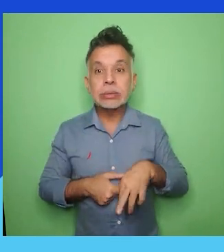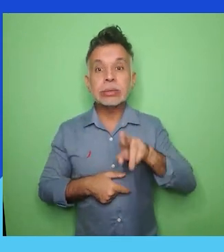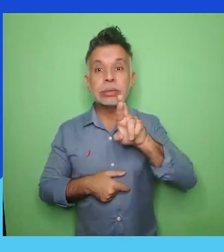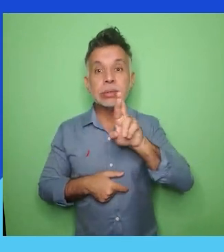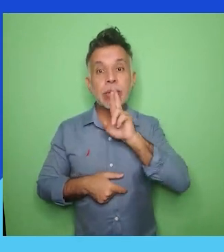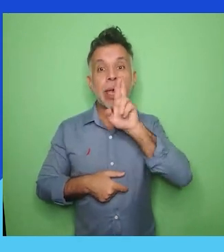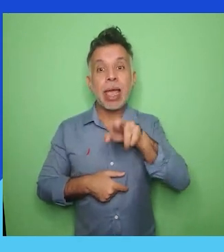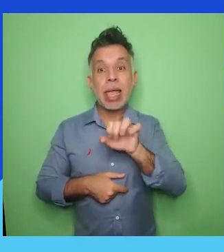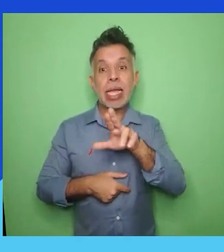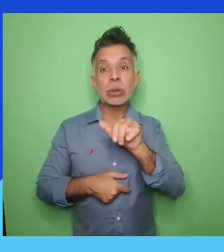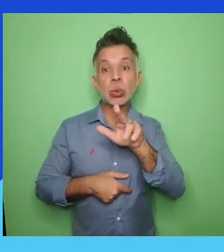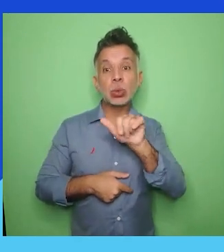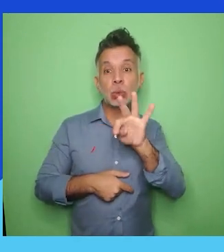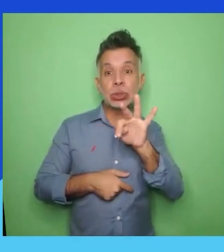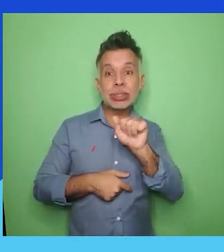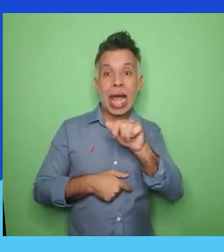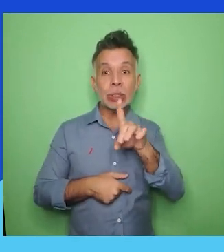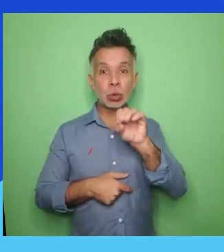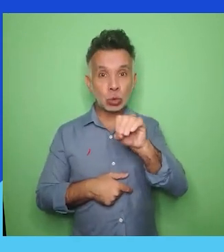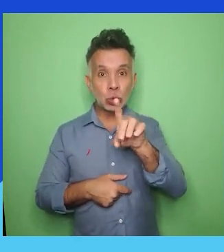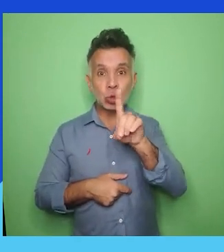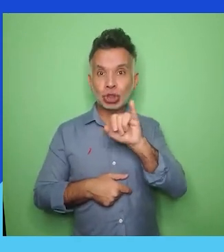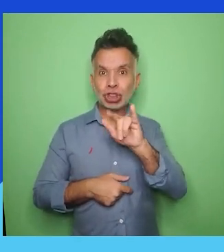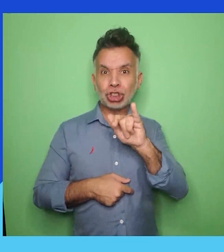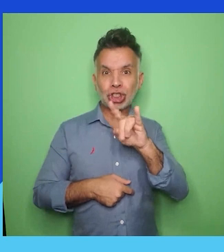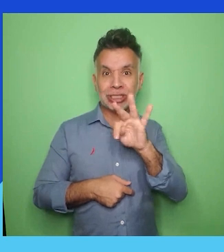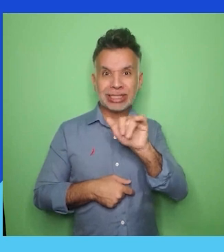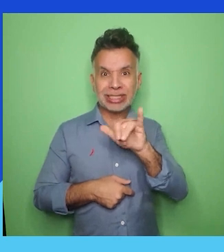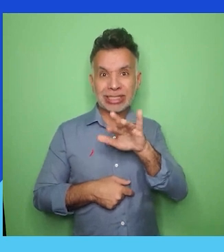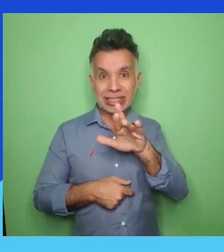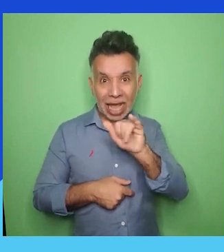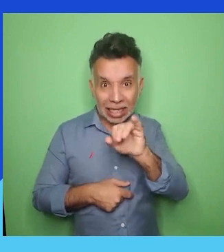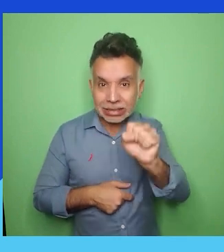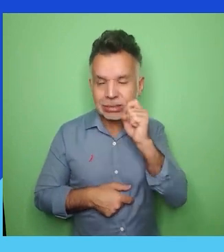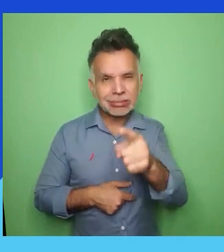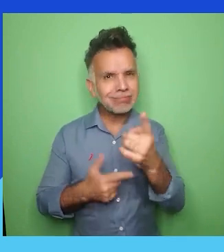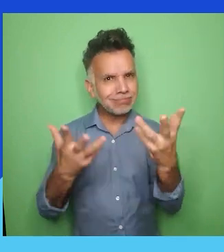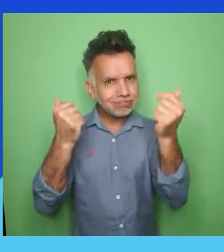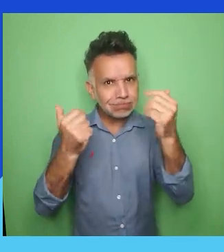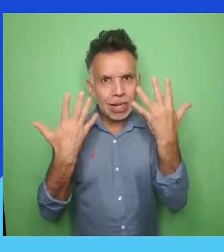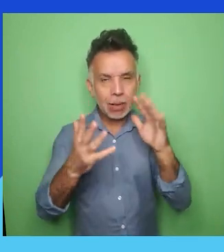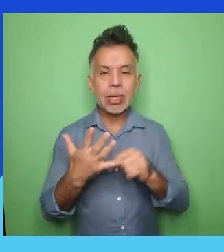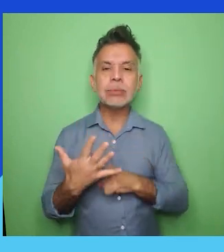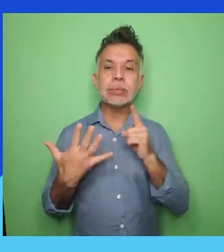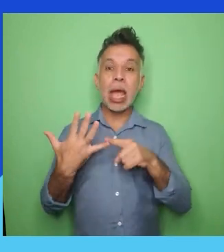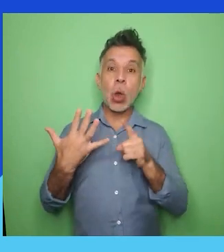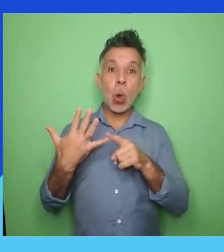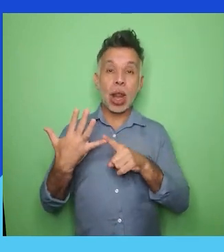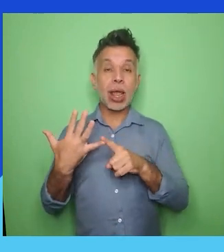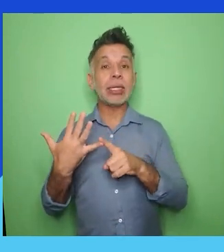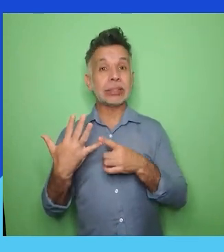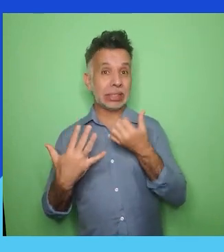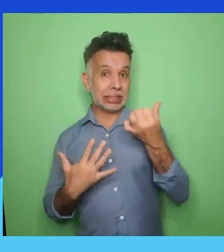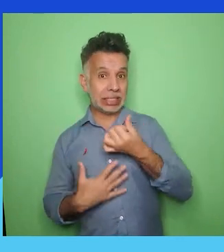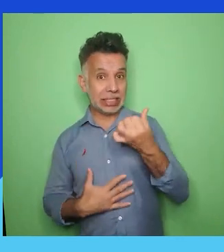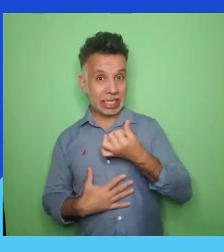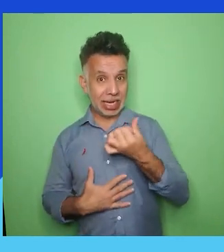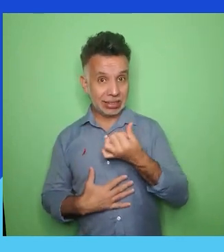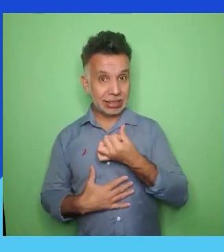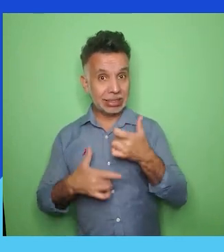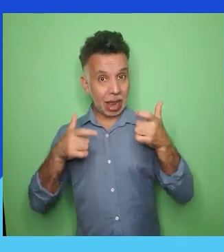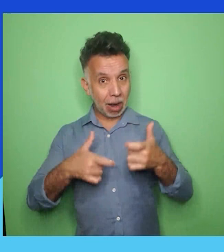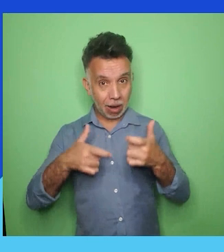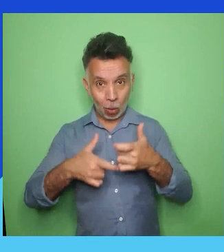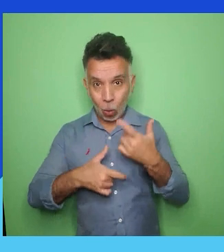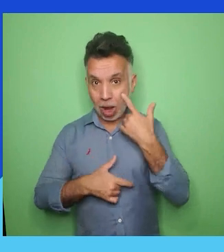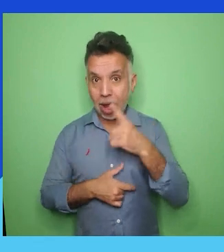fantástico! E agora nós vamos para a nossa, claro, sexta posição, uau! Parabéns para a ThoughtWorks,